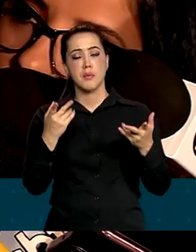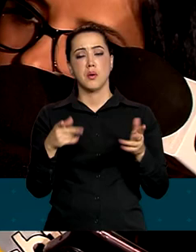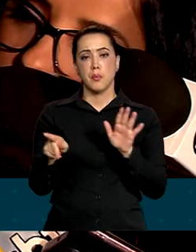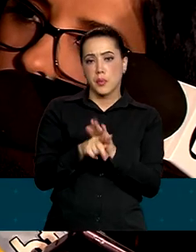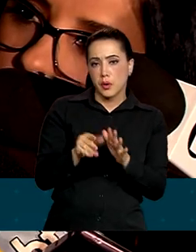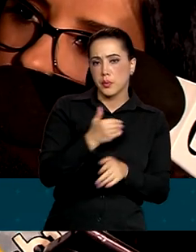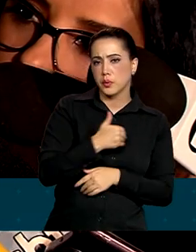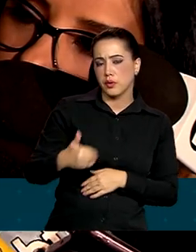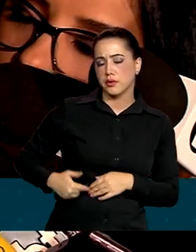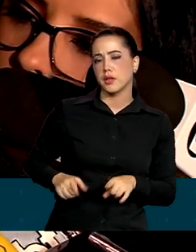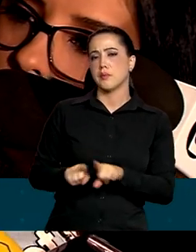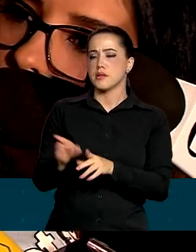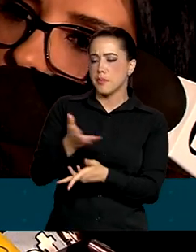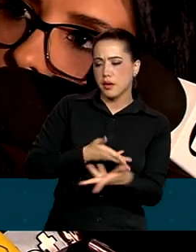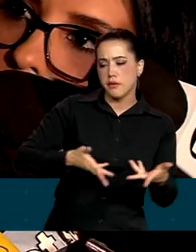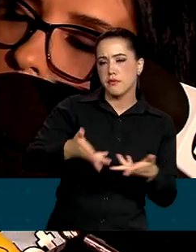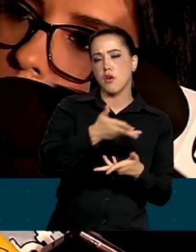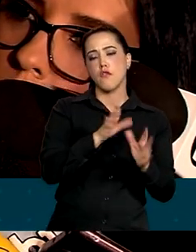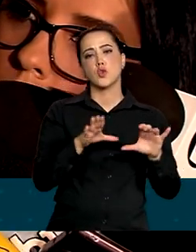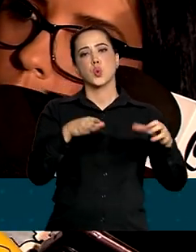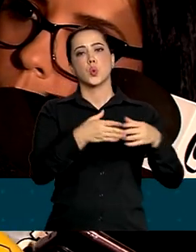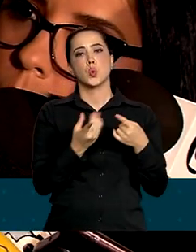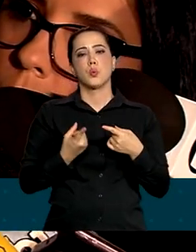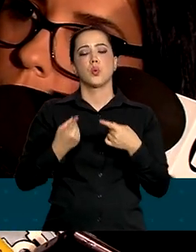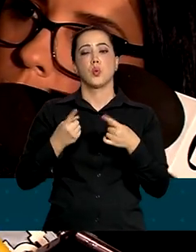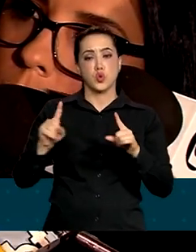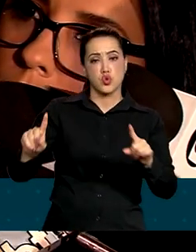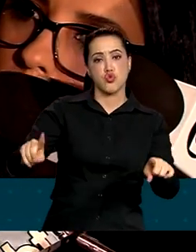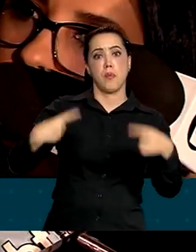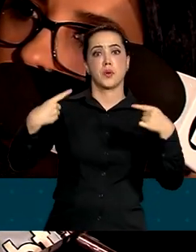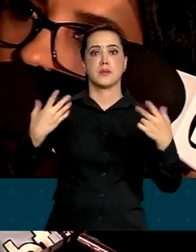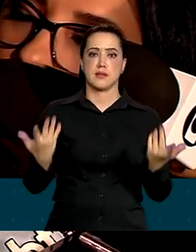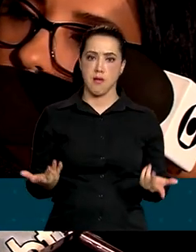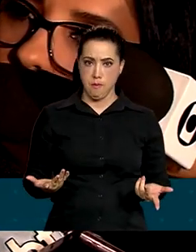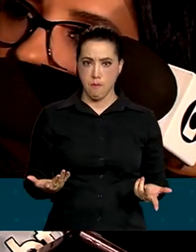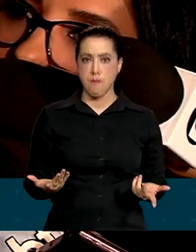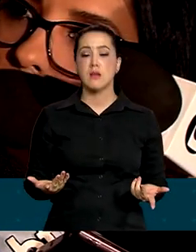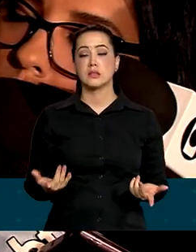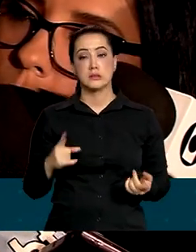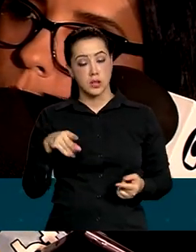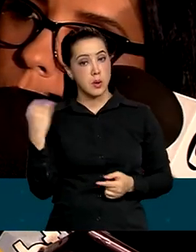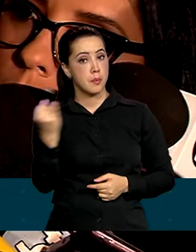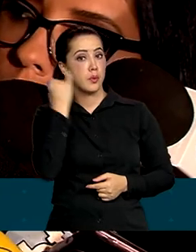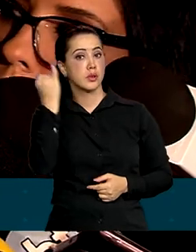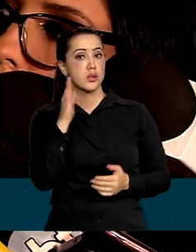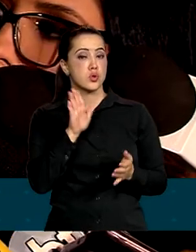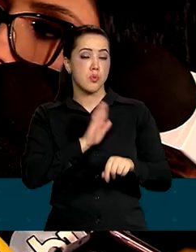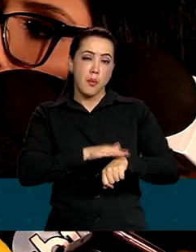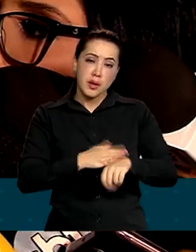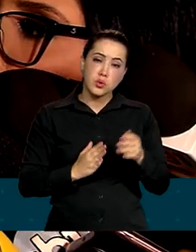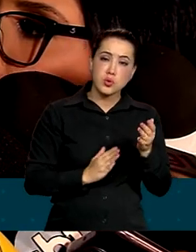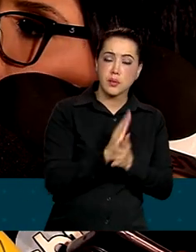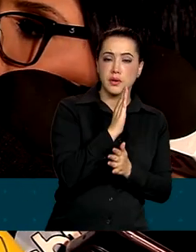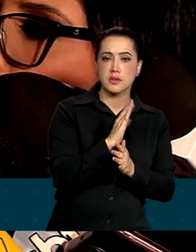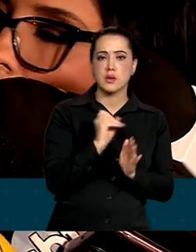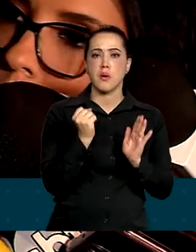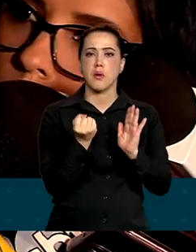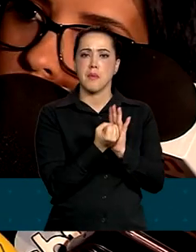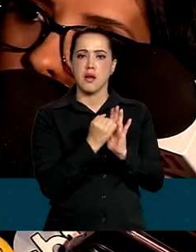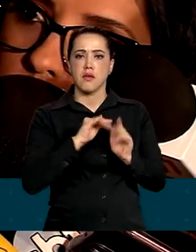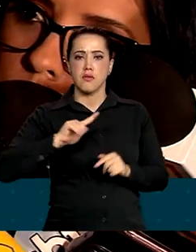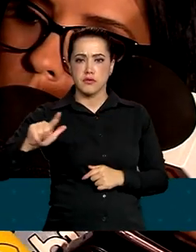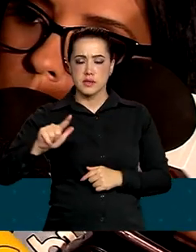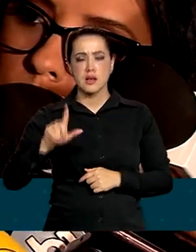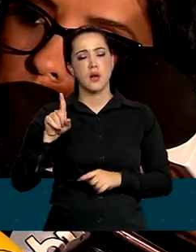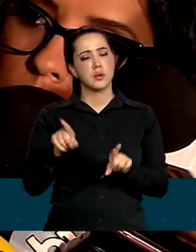também envolve partidos que são de oposição. Por isso, cria um ambiente muito positivo para que a gente possa aprovar. E o marco fiscal é a mesma coisa. O é